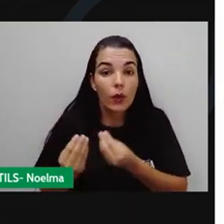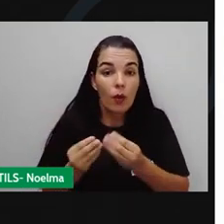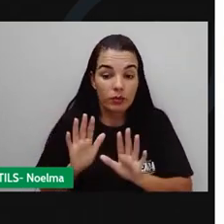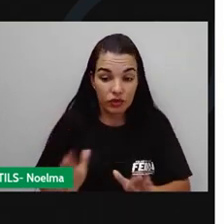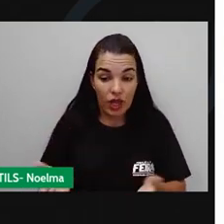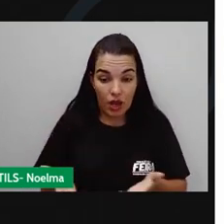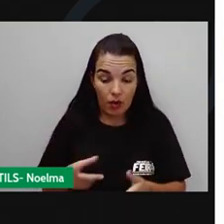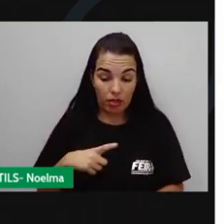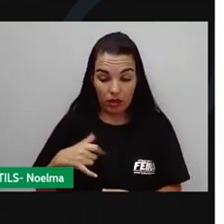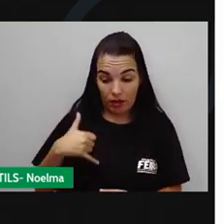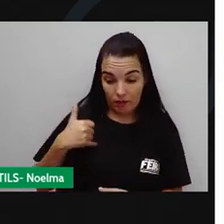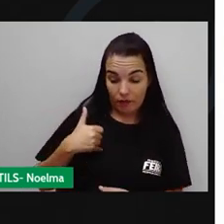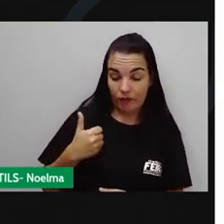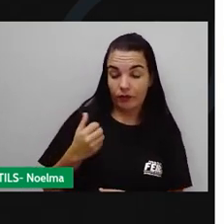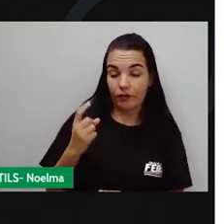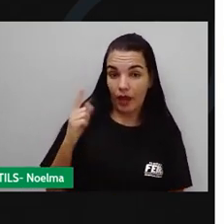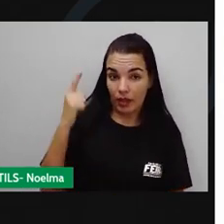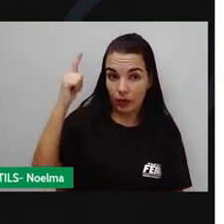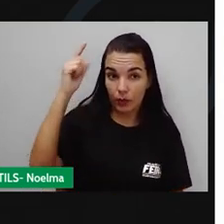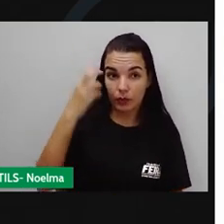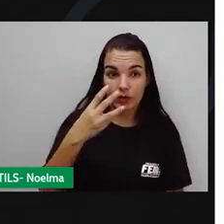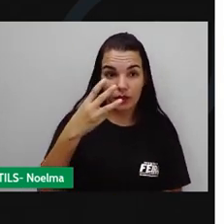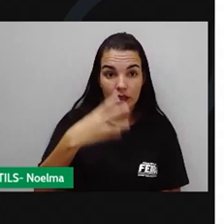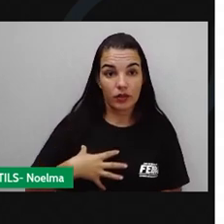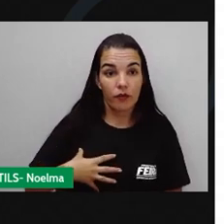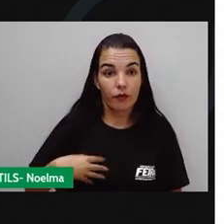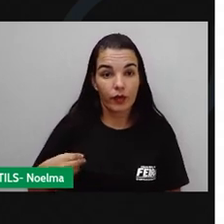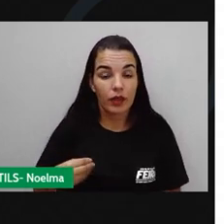são muito bem criados e depende